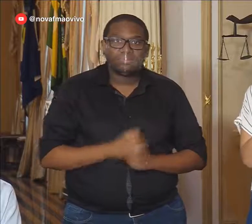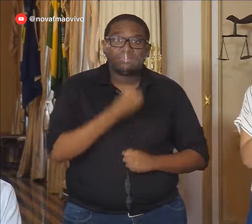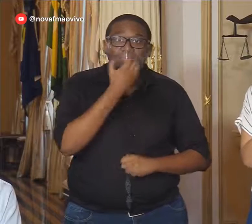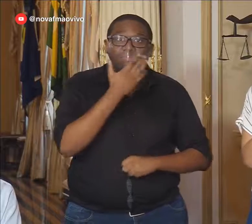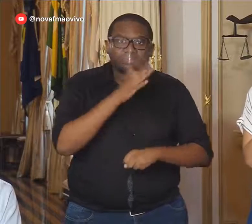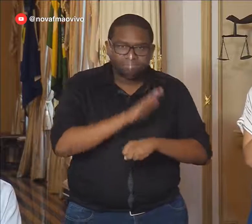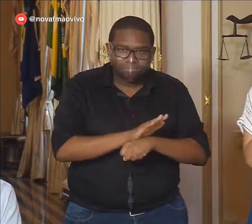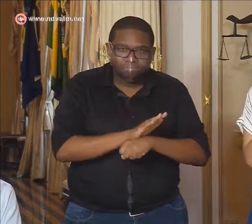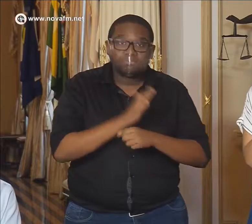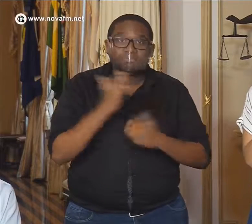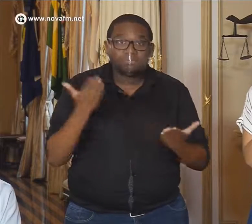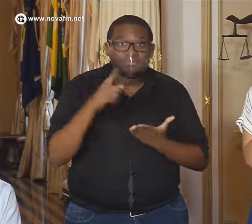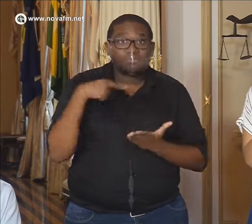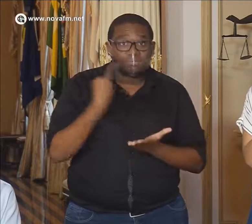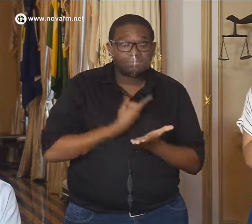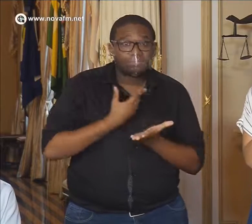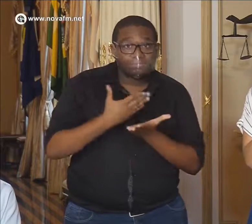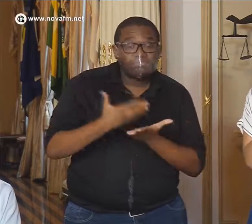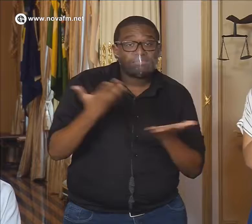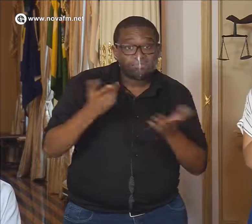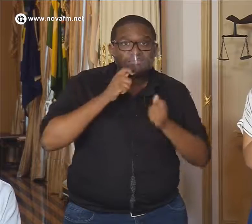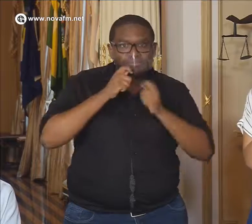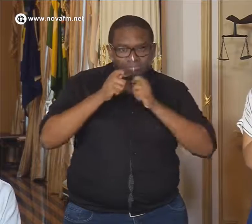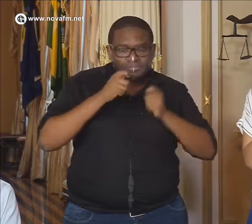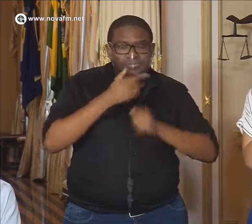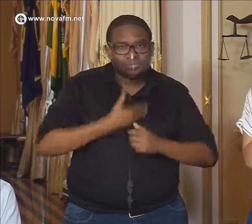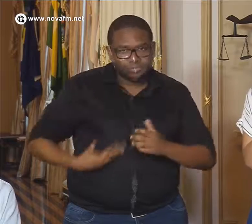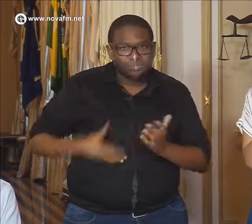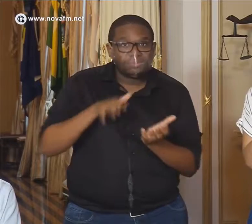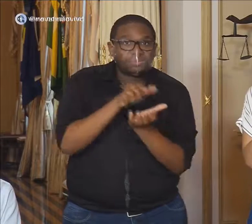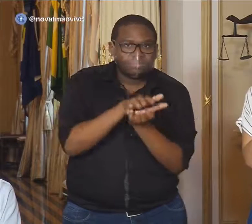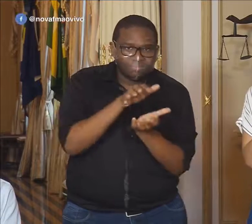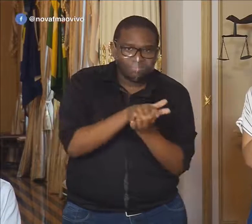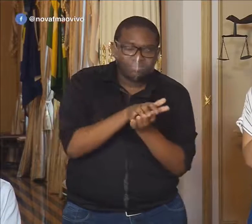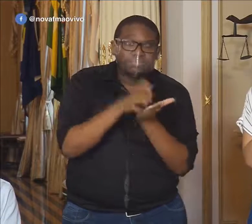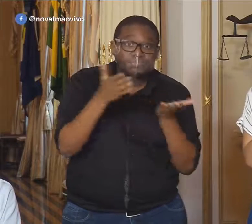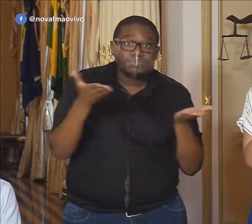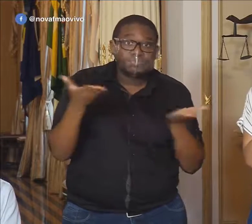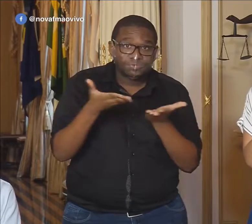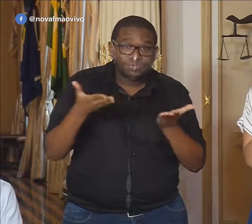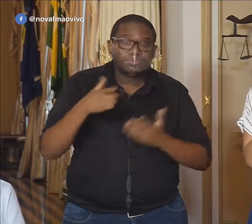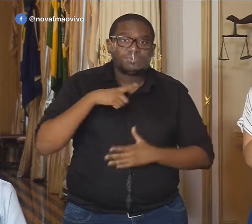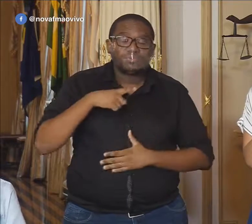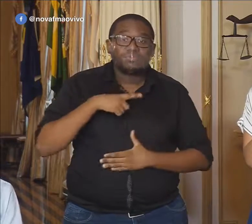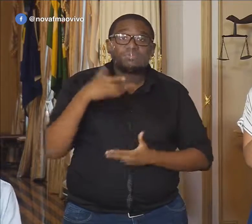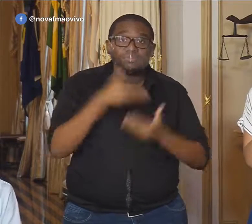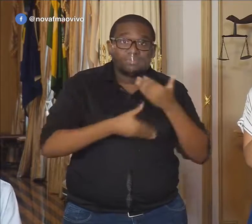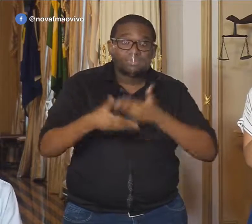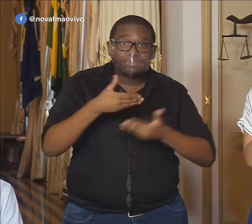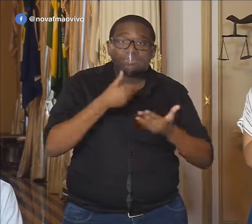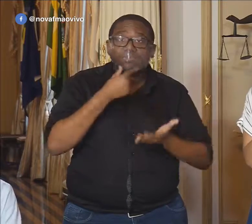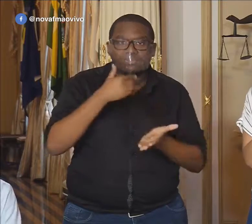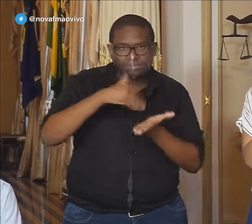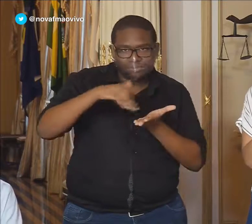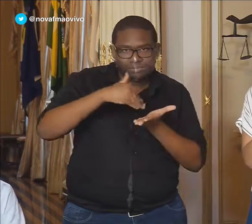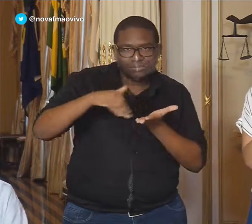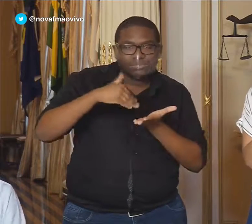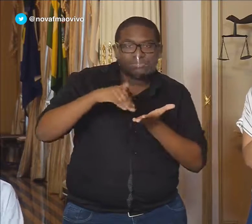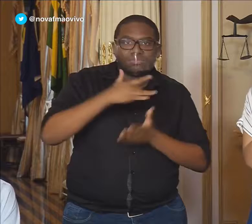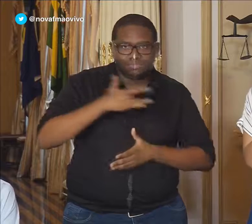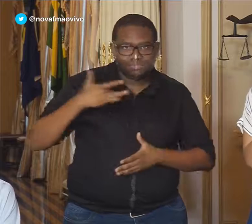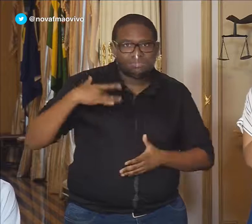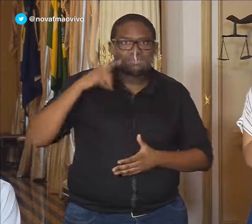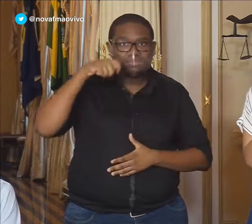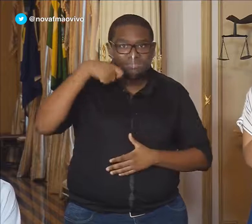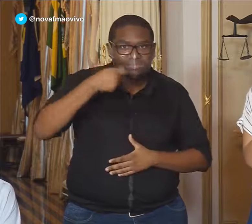Boa tarde. Estamos iniciando mais uma coletiva online do Governo de Pernambuco. Hoje contamos com a participação do secretário estadual de Saúde